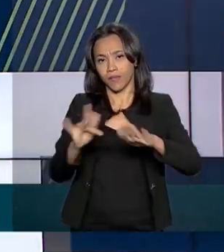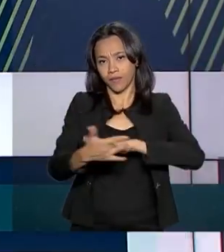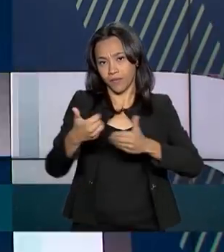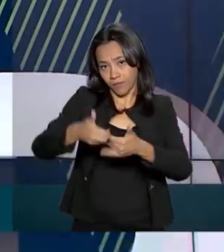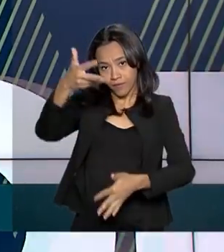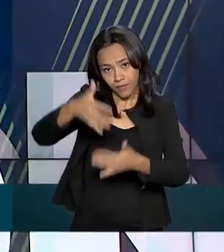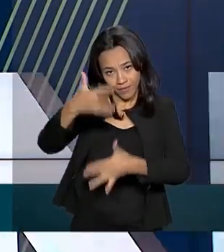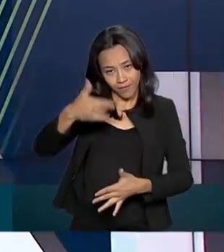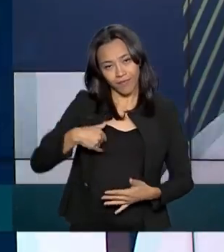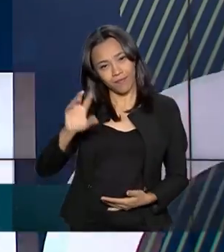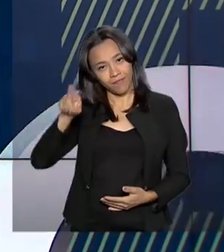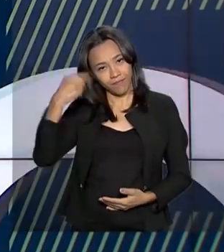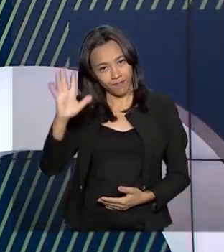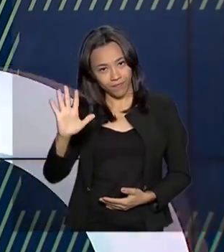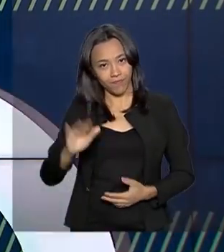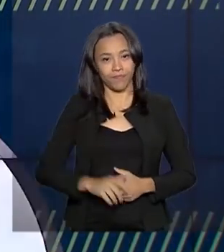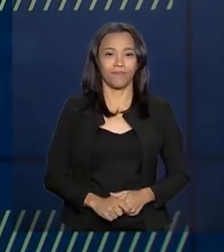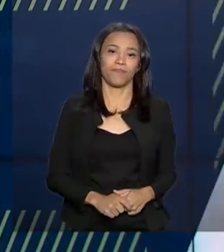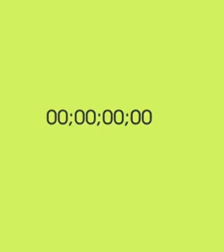sociais. Até a próxima!